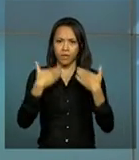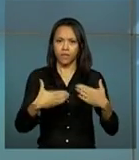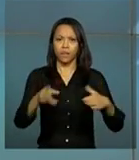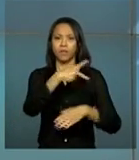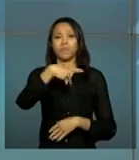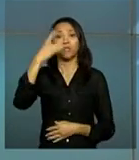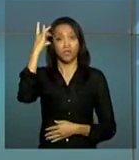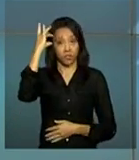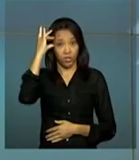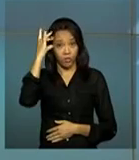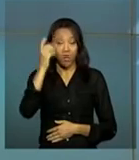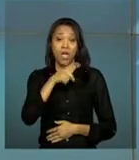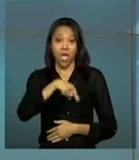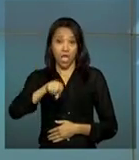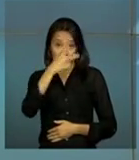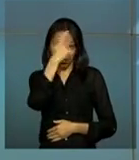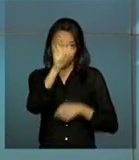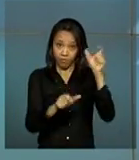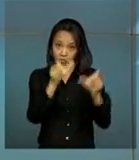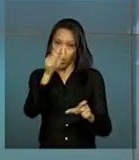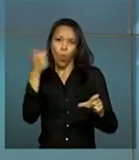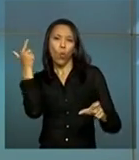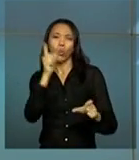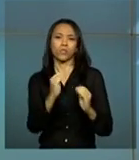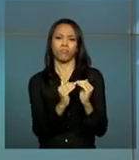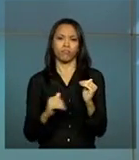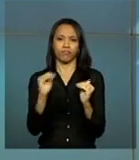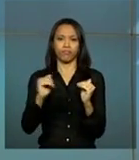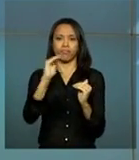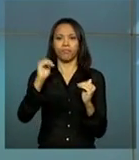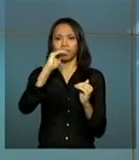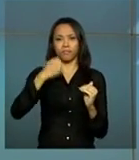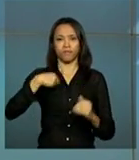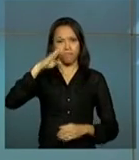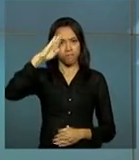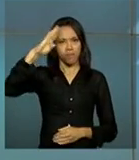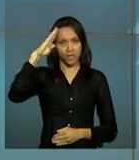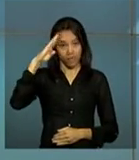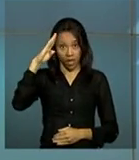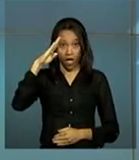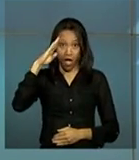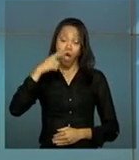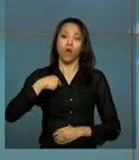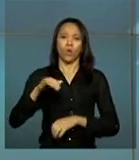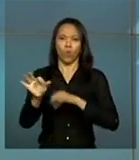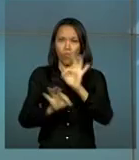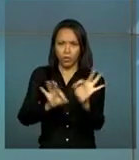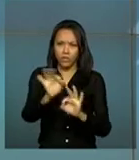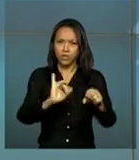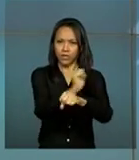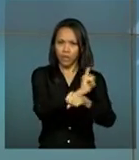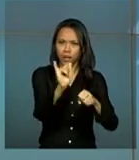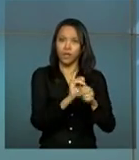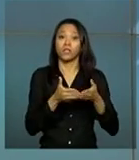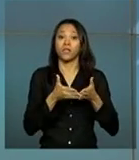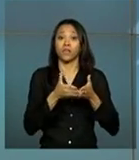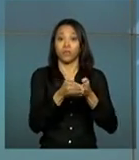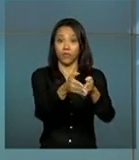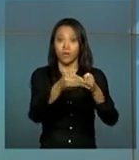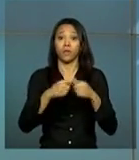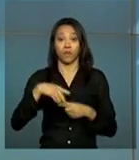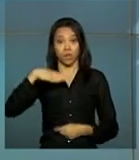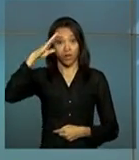Dilma Rousseff. Eles atingiram as patentes mais elevadas na hierarquia militar, comandando organizações estratégicas da Marinha,